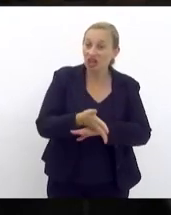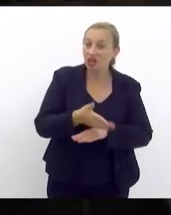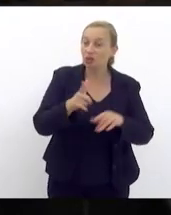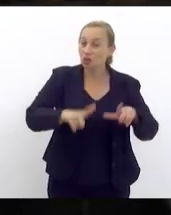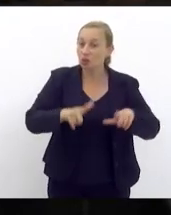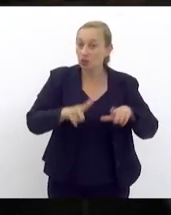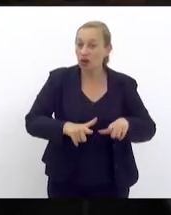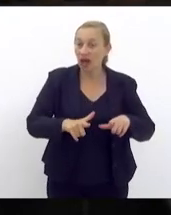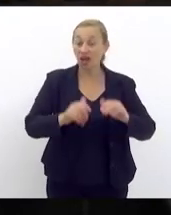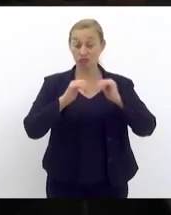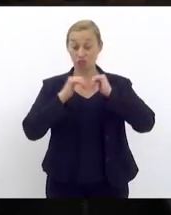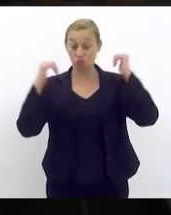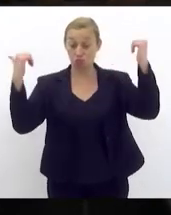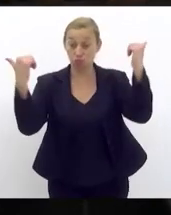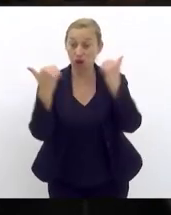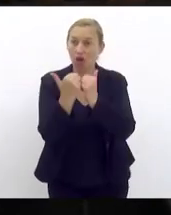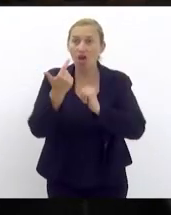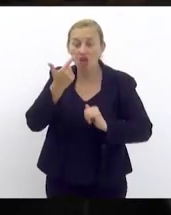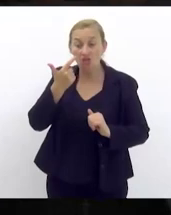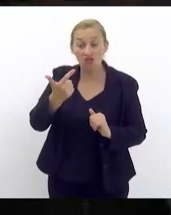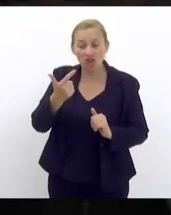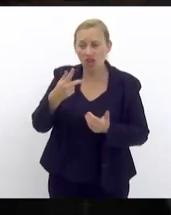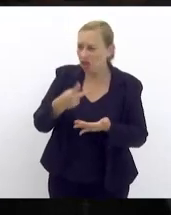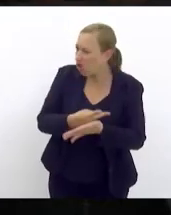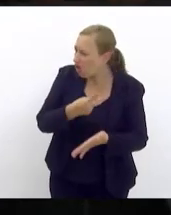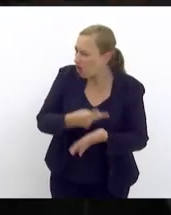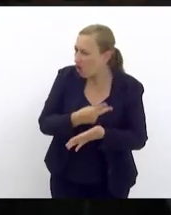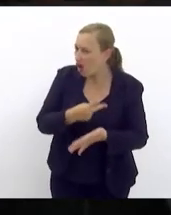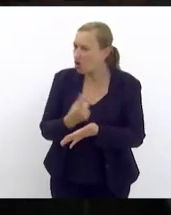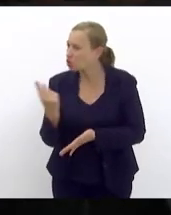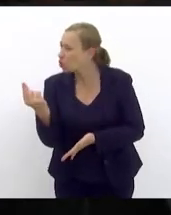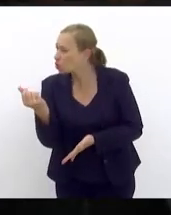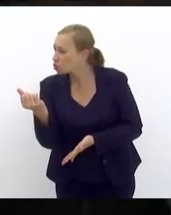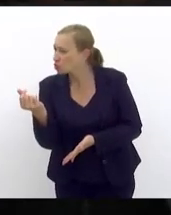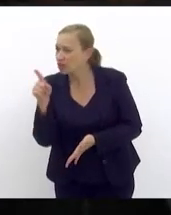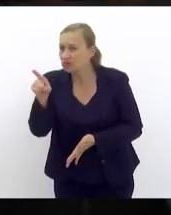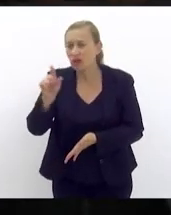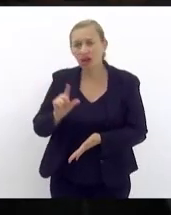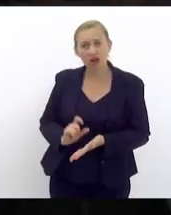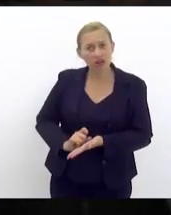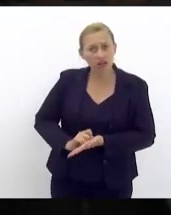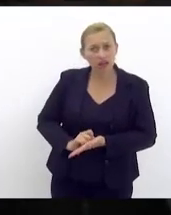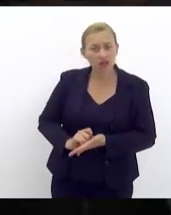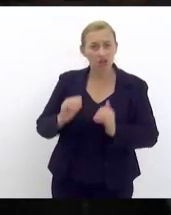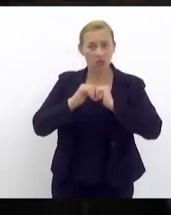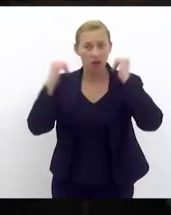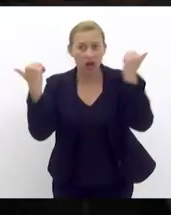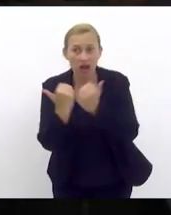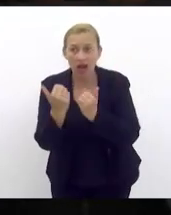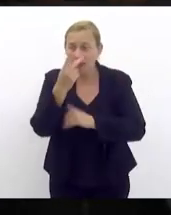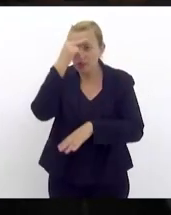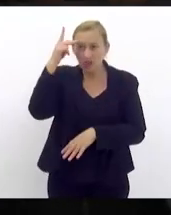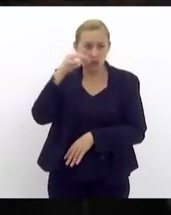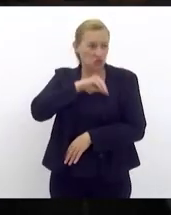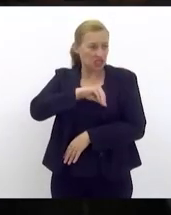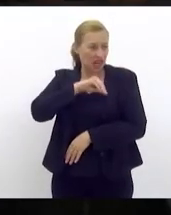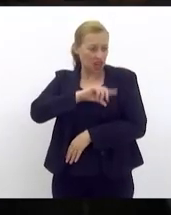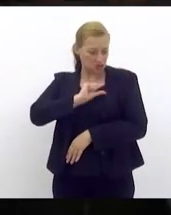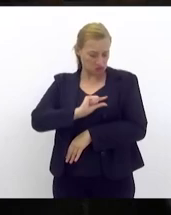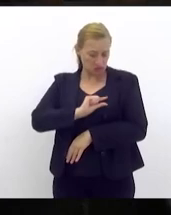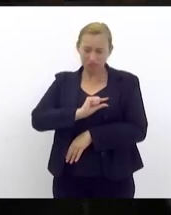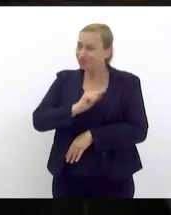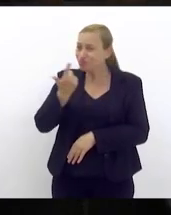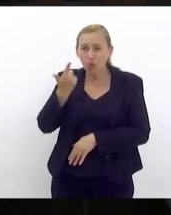ali do Maracanã e ver que é injusto os preços adotados ali no Maracanã pessoa que é salariada não tem condições